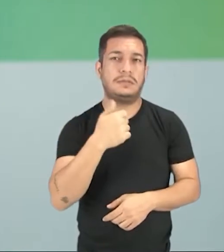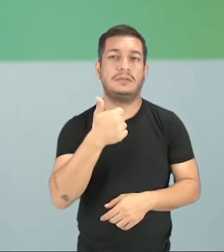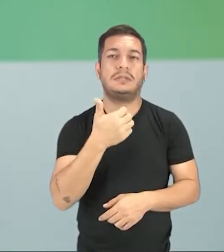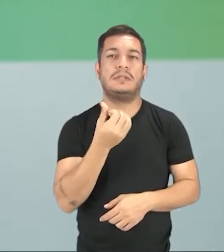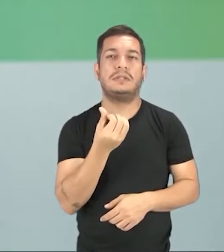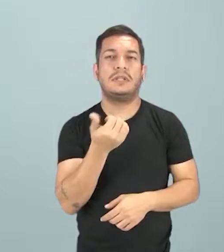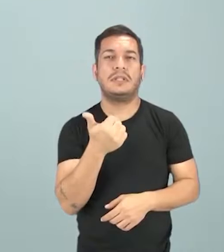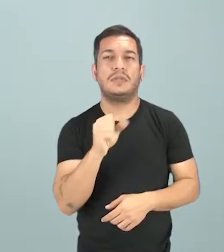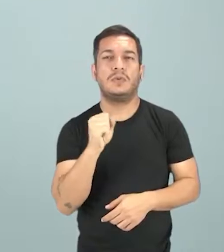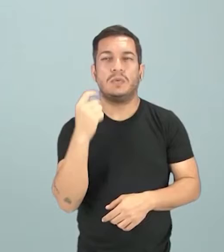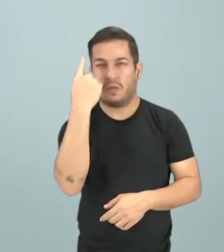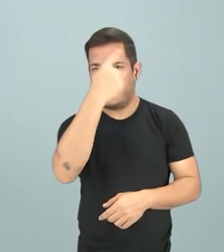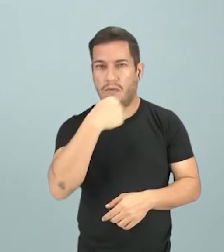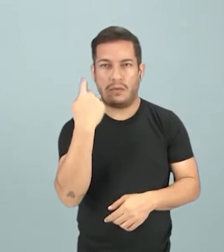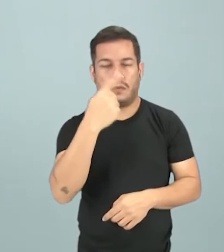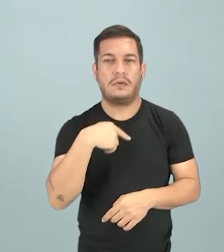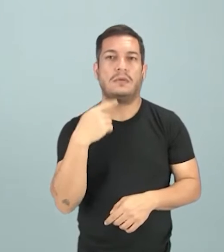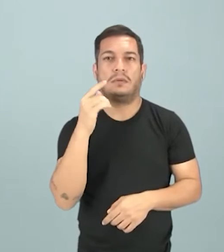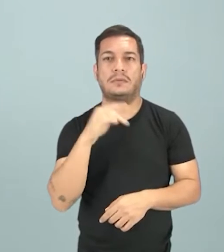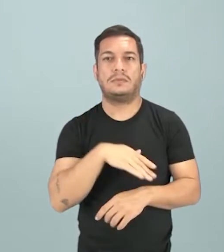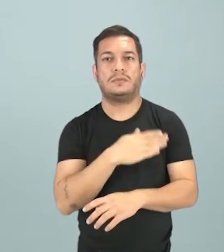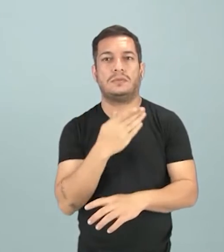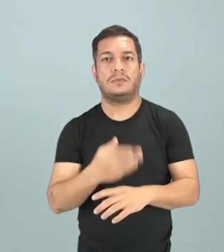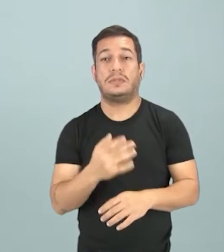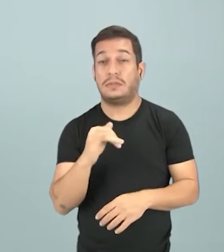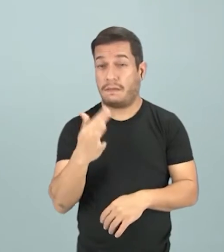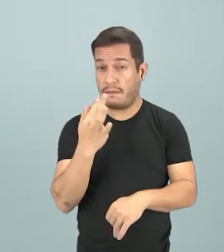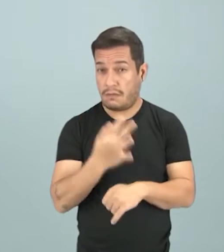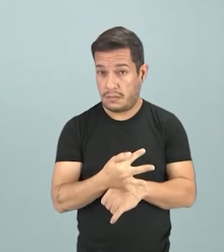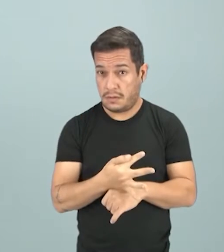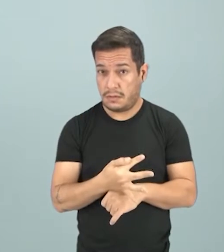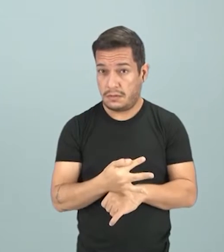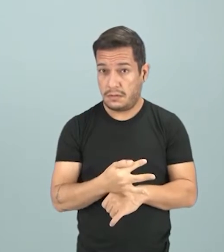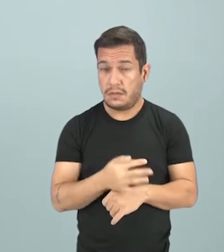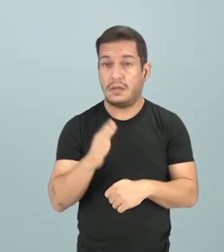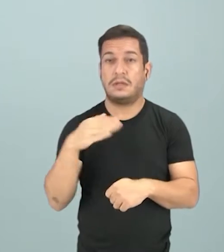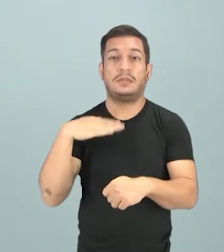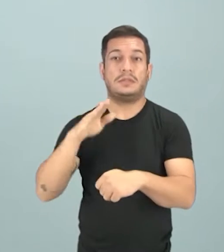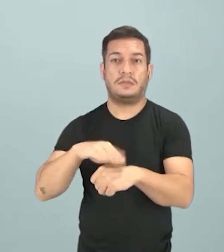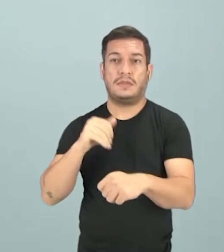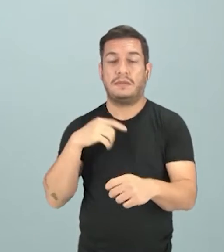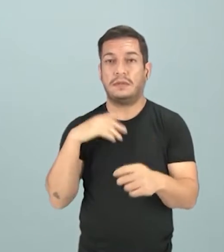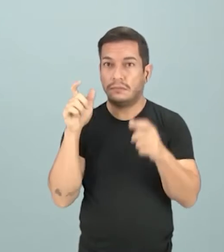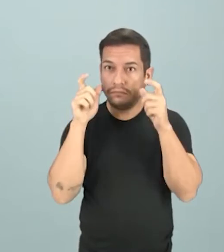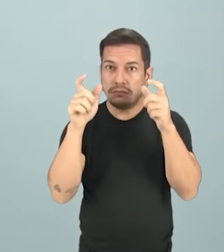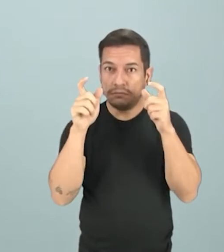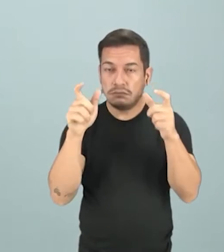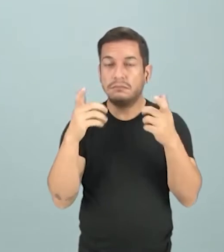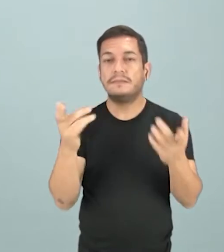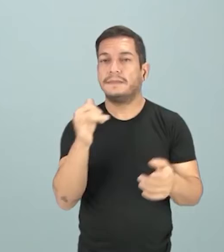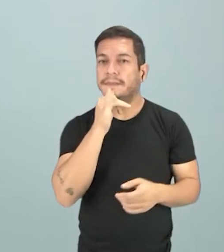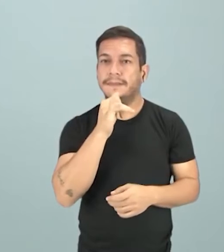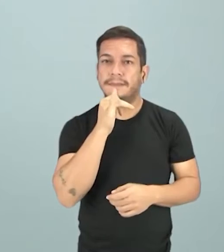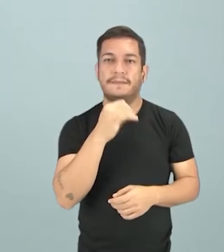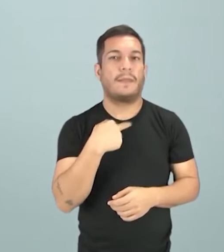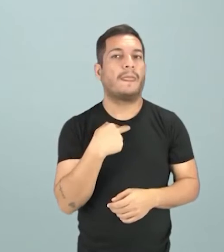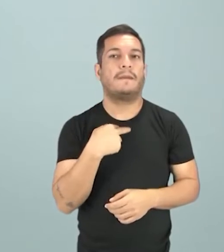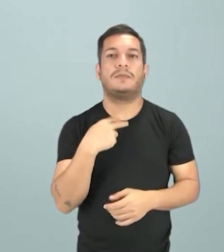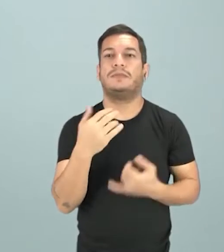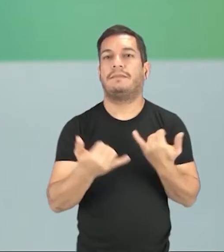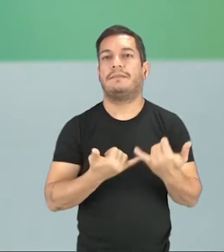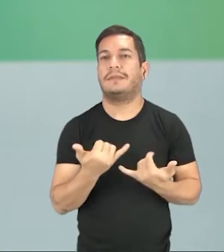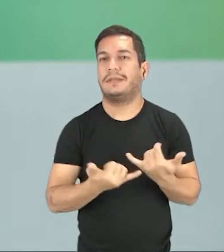E qualquer falta, ele estava sujeito a ser chamado a atenção. Por exemplo, ele não podia